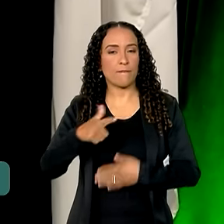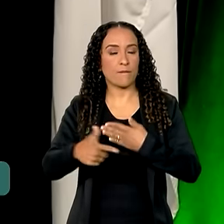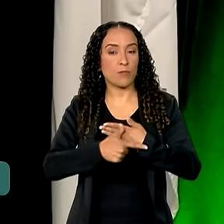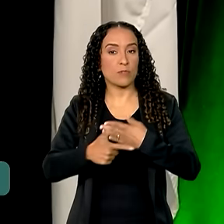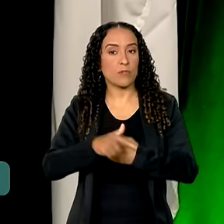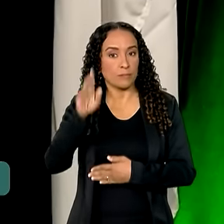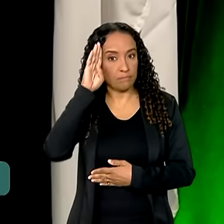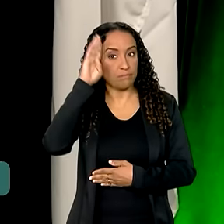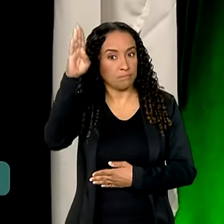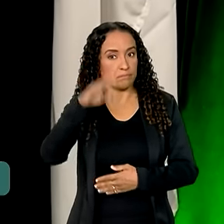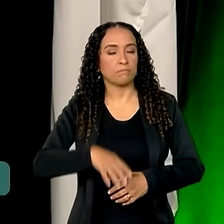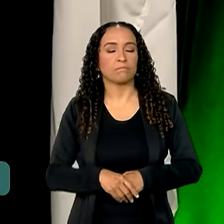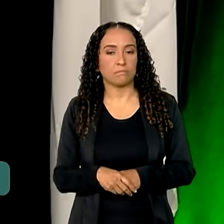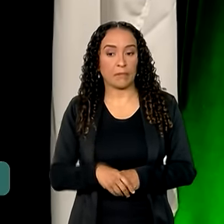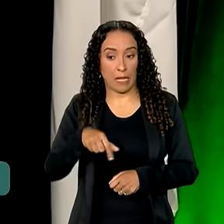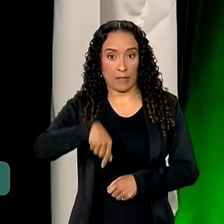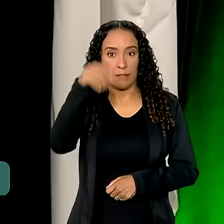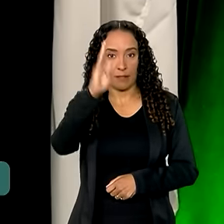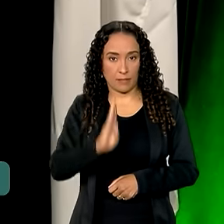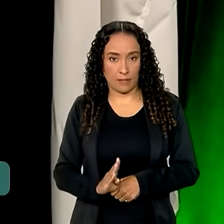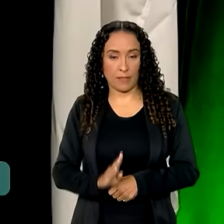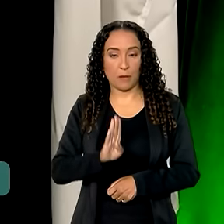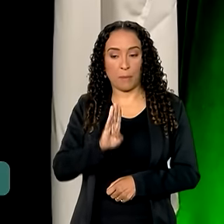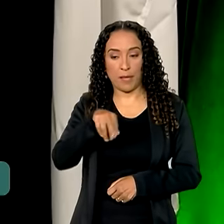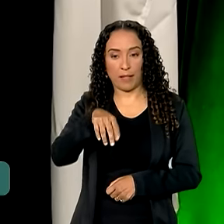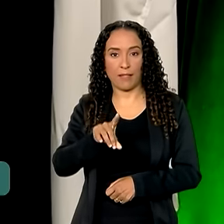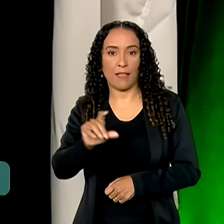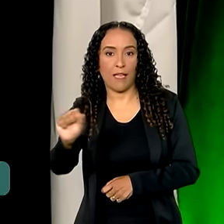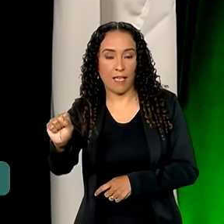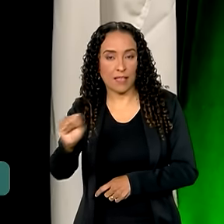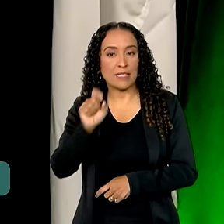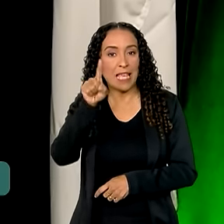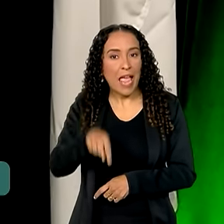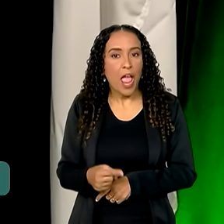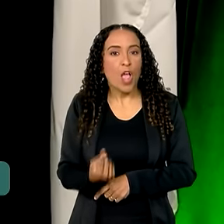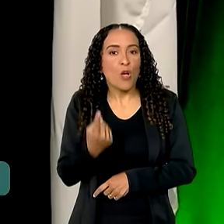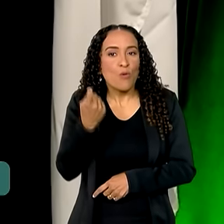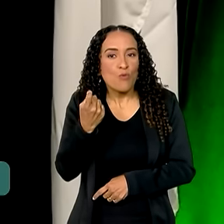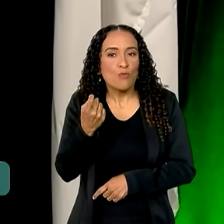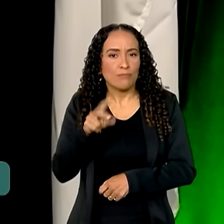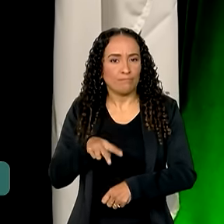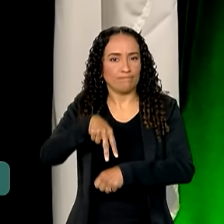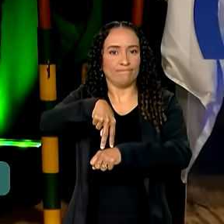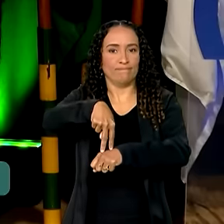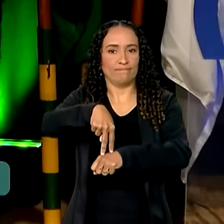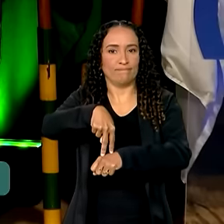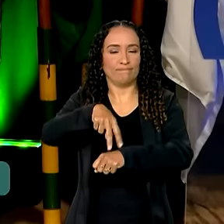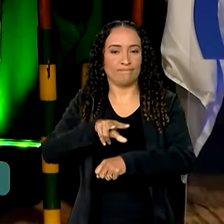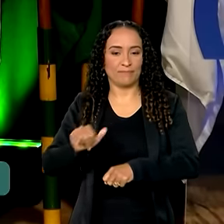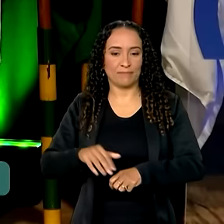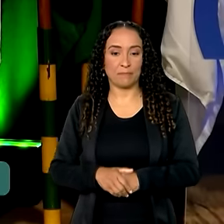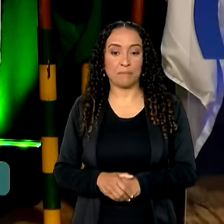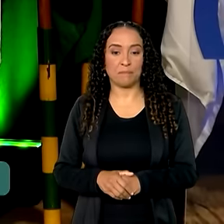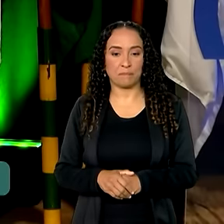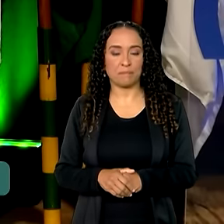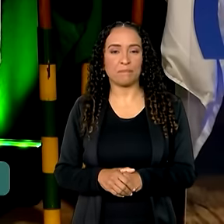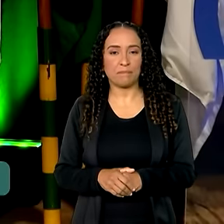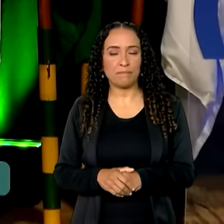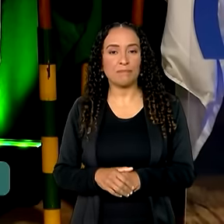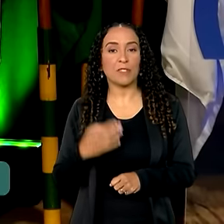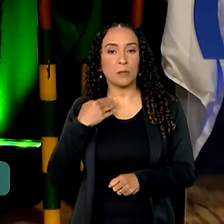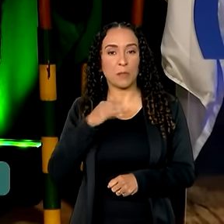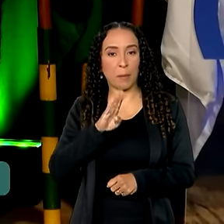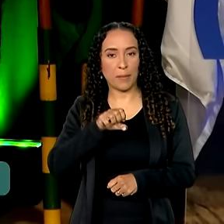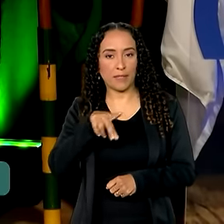fundamental. No Brasil, o BNDES vai ser um dos protagonistas. O BNDES está